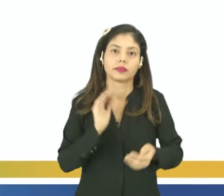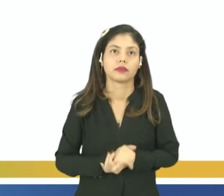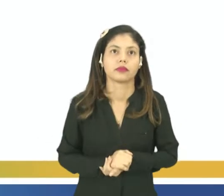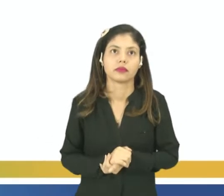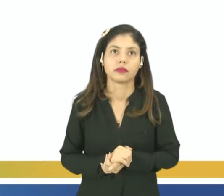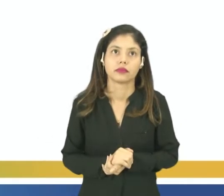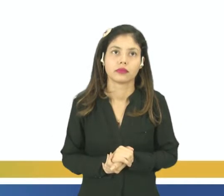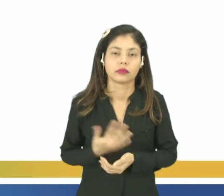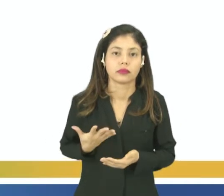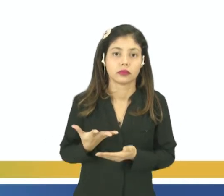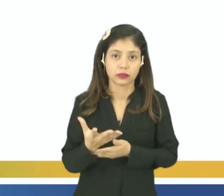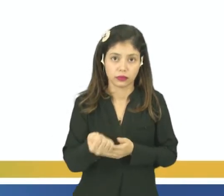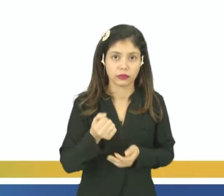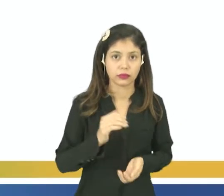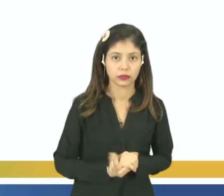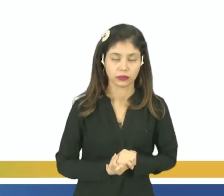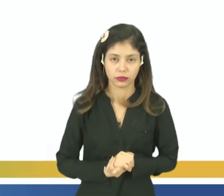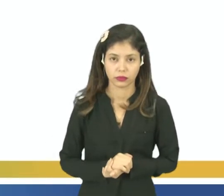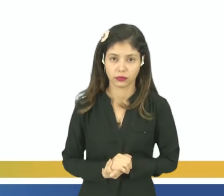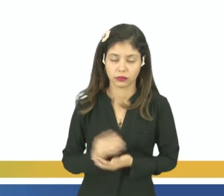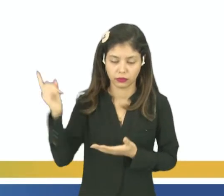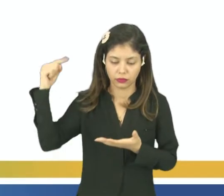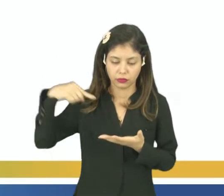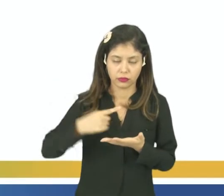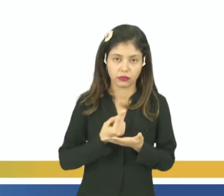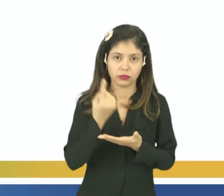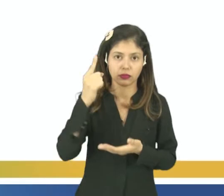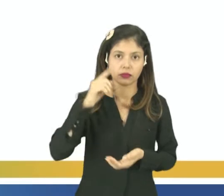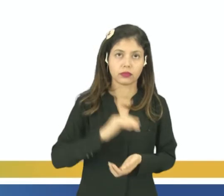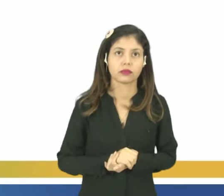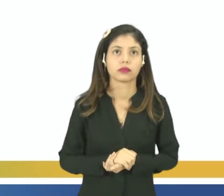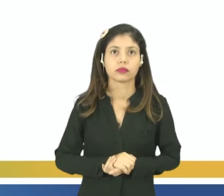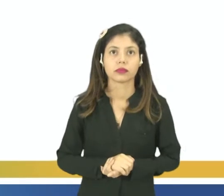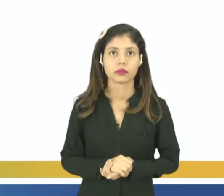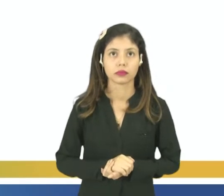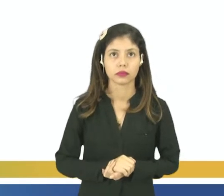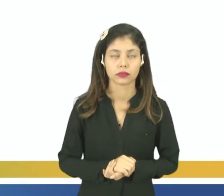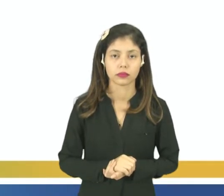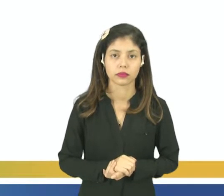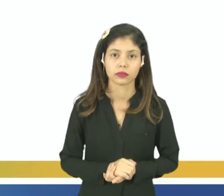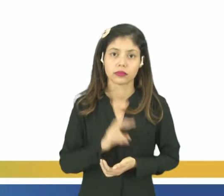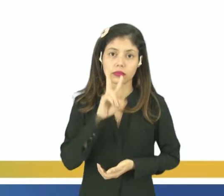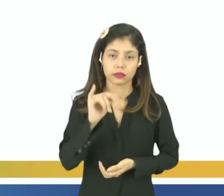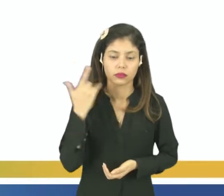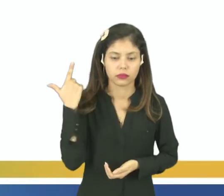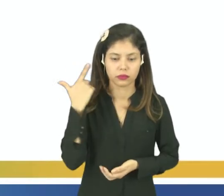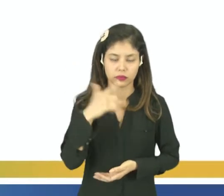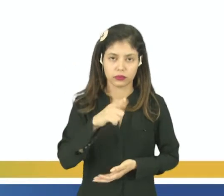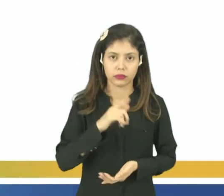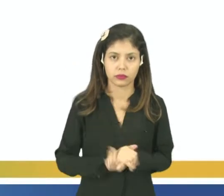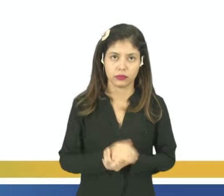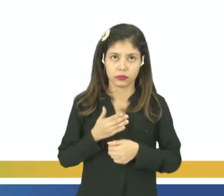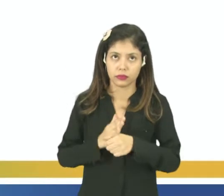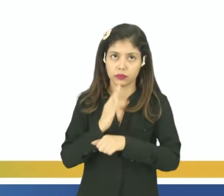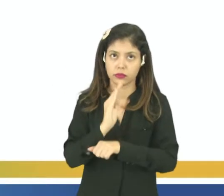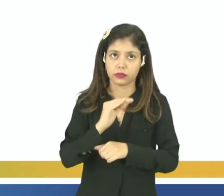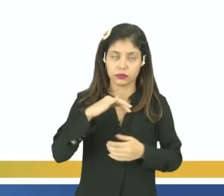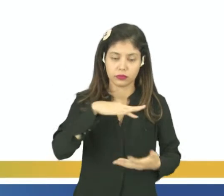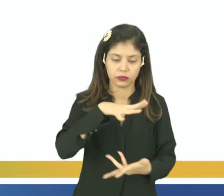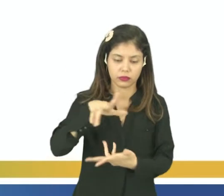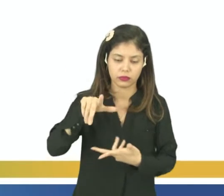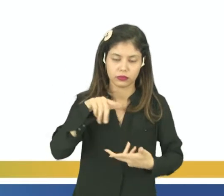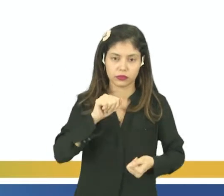recebimento dos raios solares. Primeiro, a radiação solar vai conseguir atravessar a atmosfera